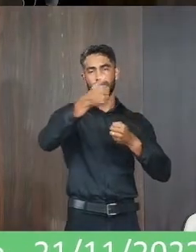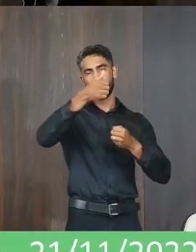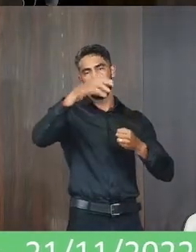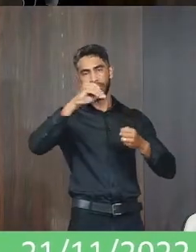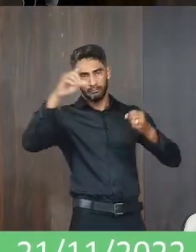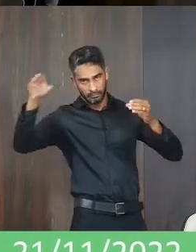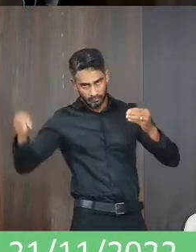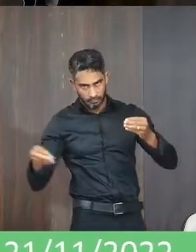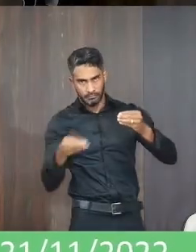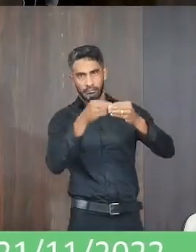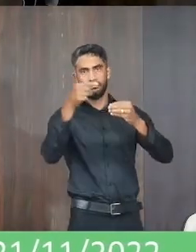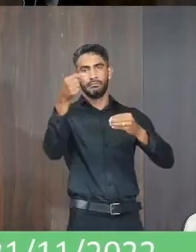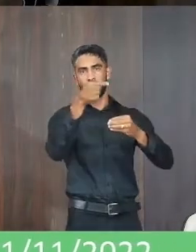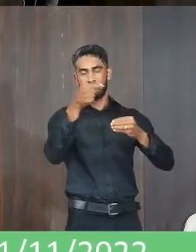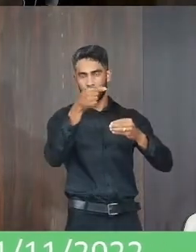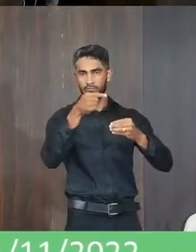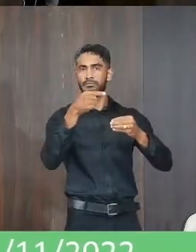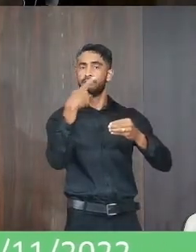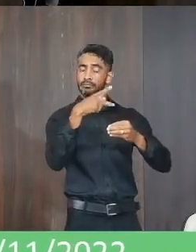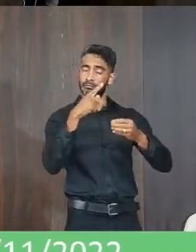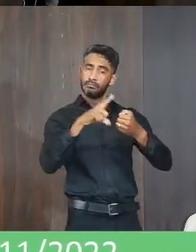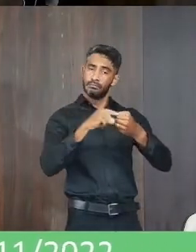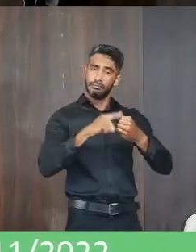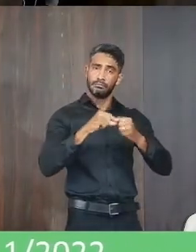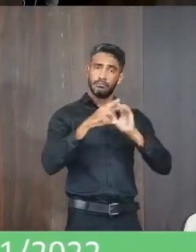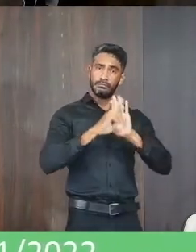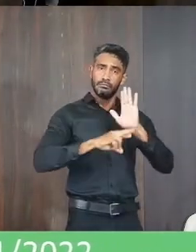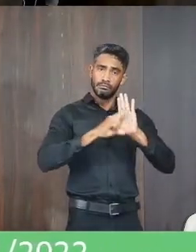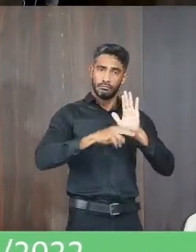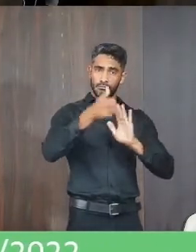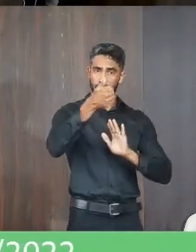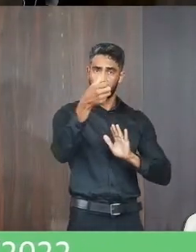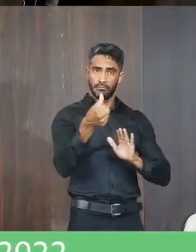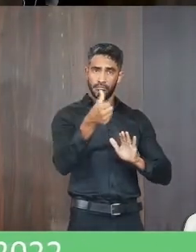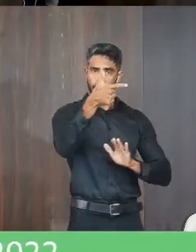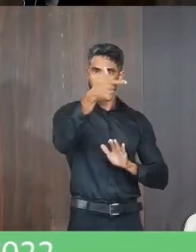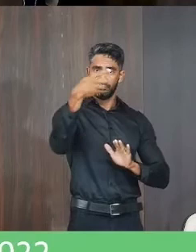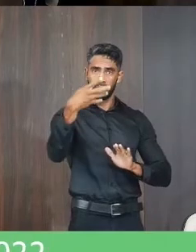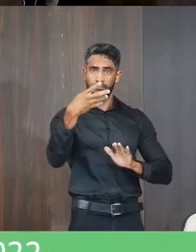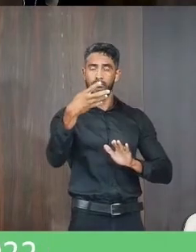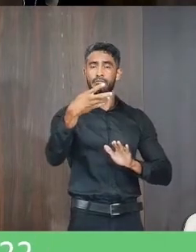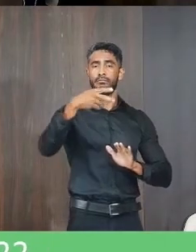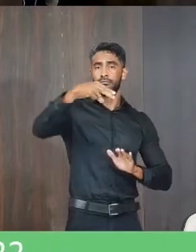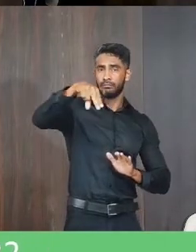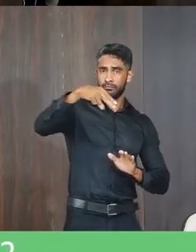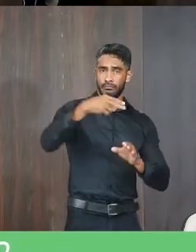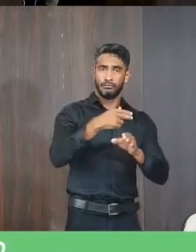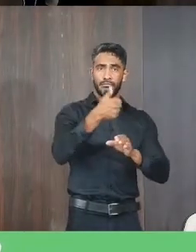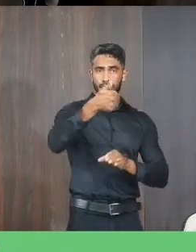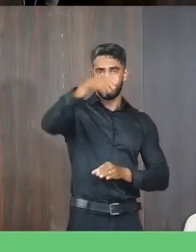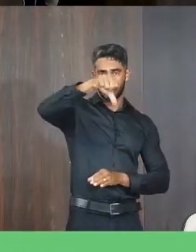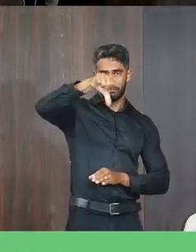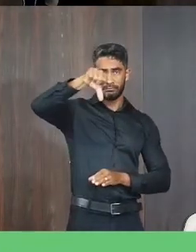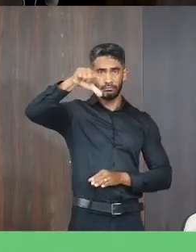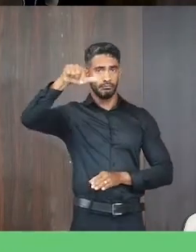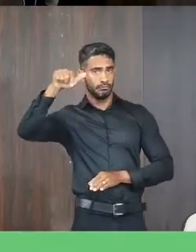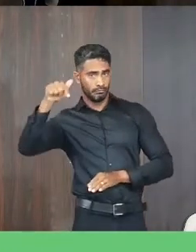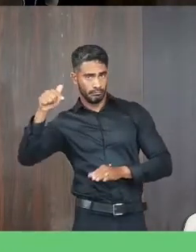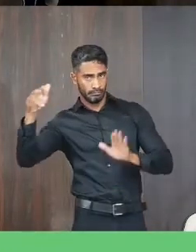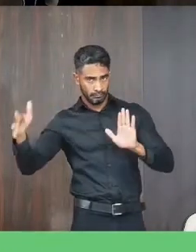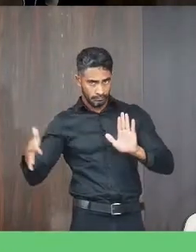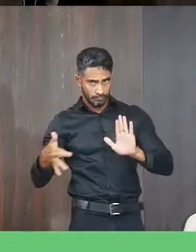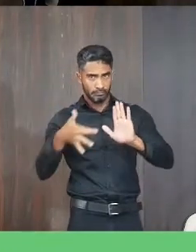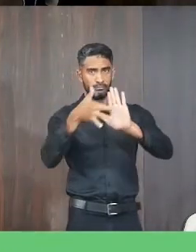parágrafo ao mesmo artigo da resolução 016, de 24 de novembro de 1997, o Regimento